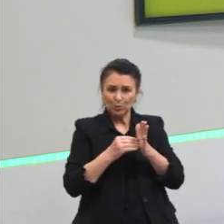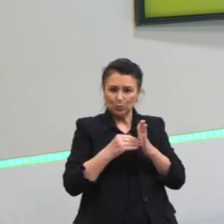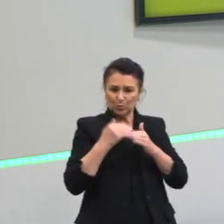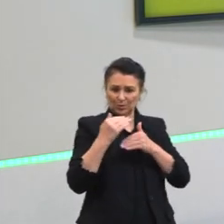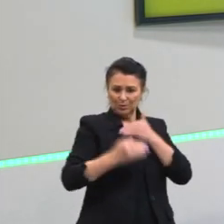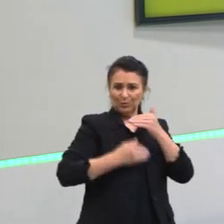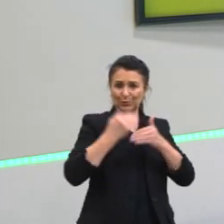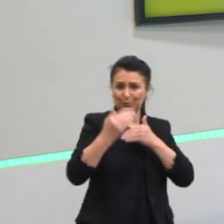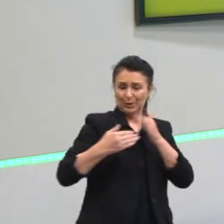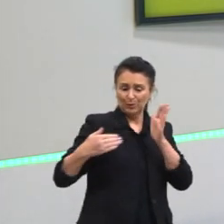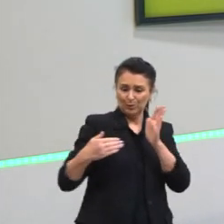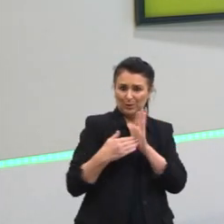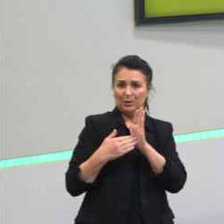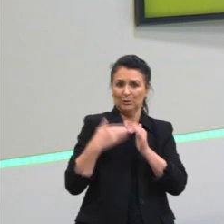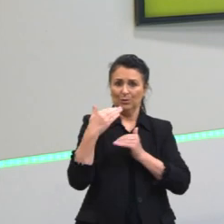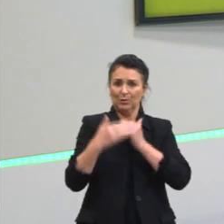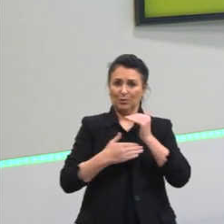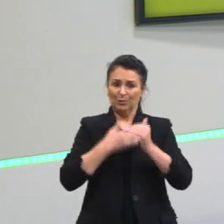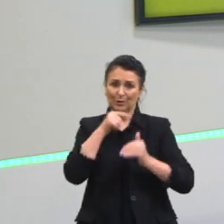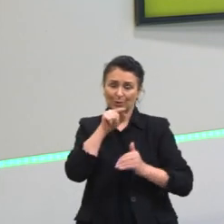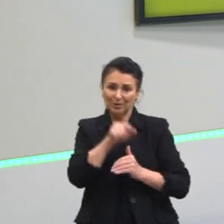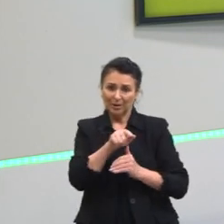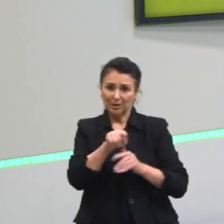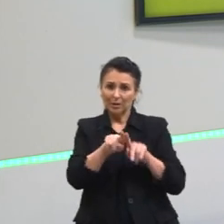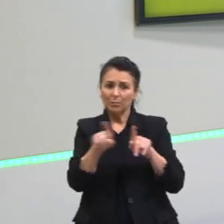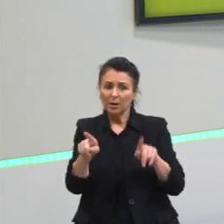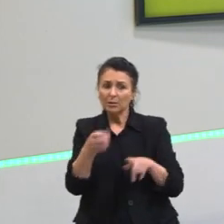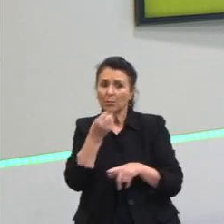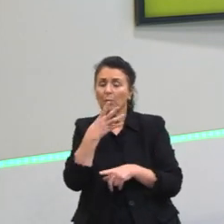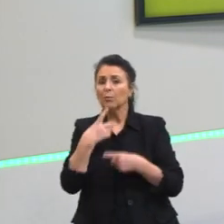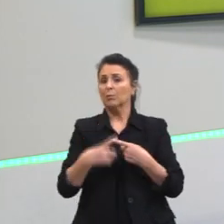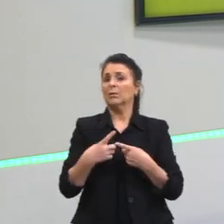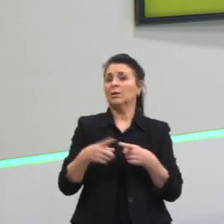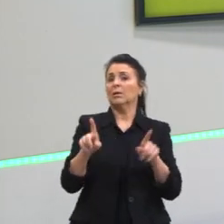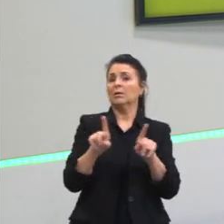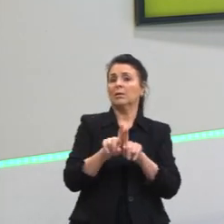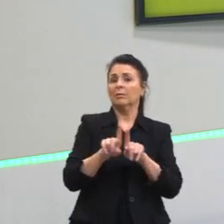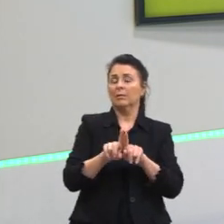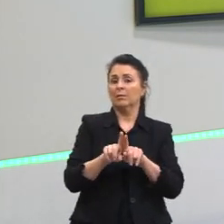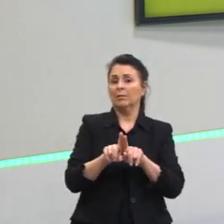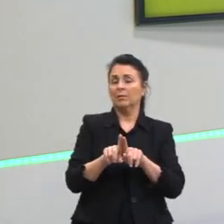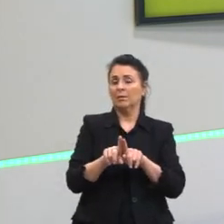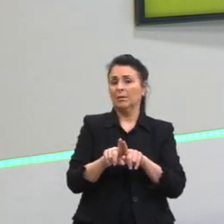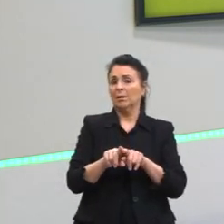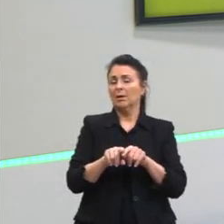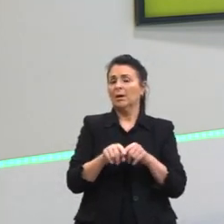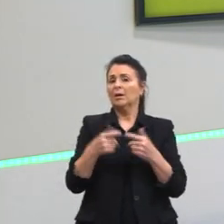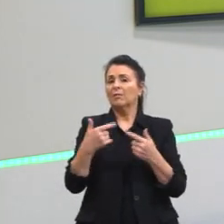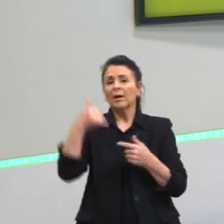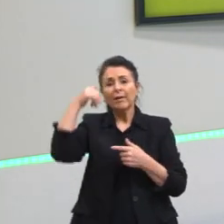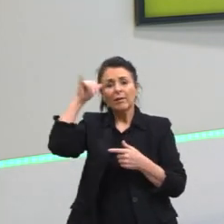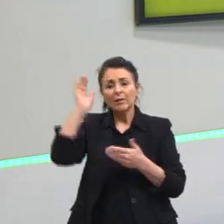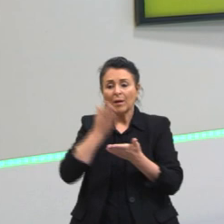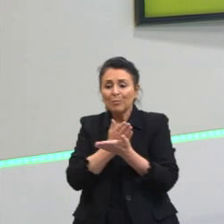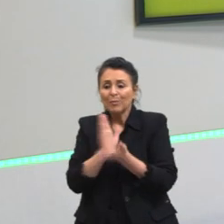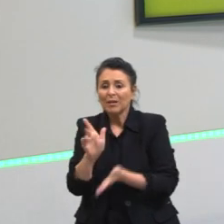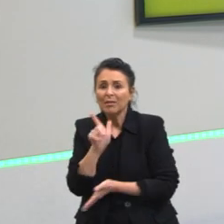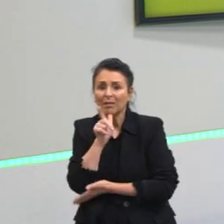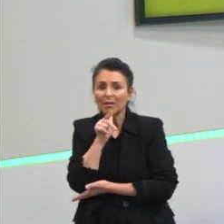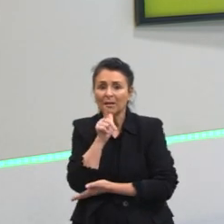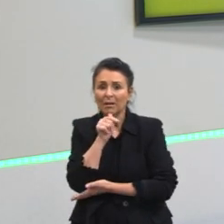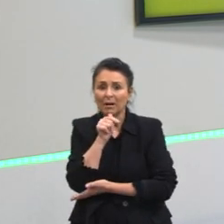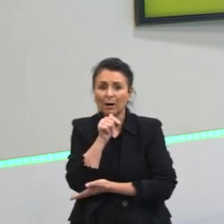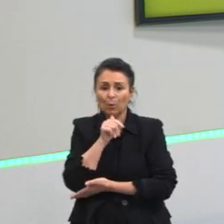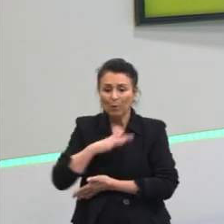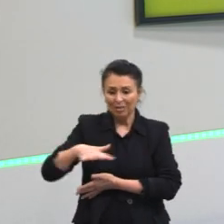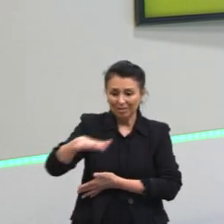obstáculo no crescimento deles. Mas tem um lado bom para eles, e muito bom, né? Porque vai evitar a perda de água no